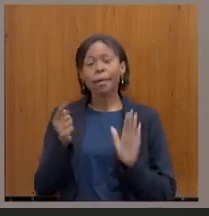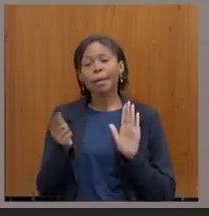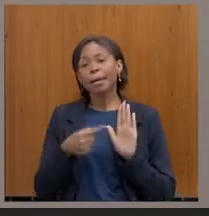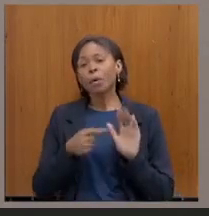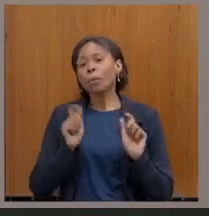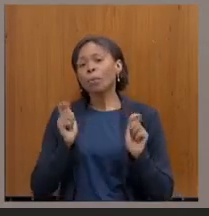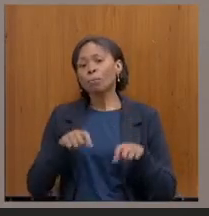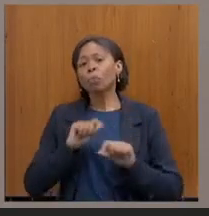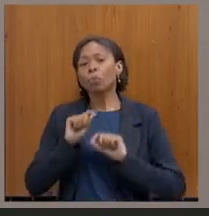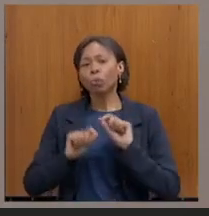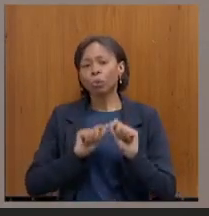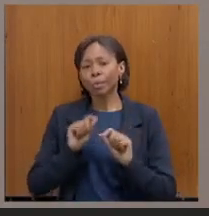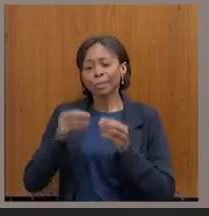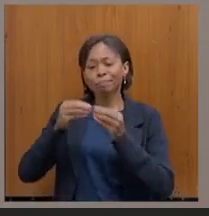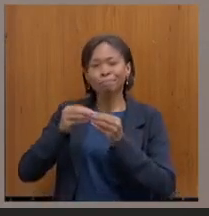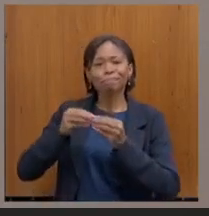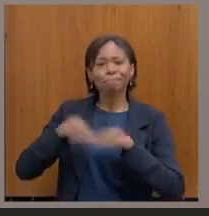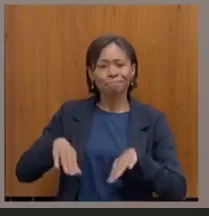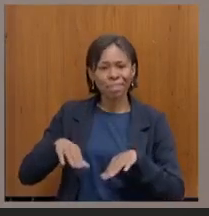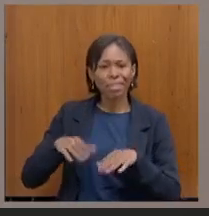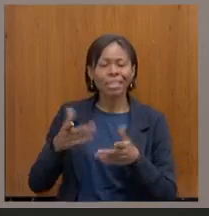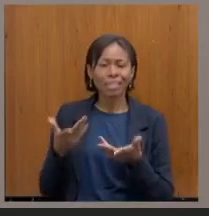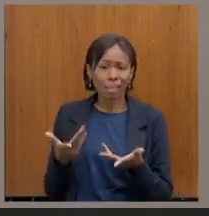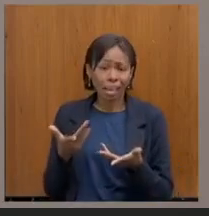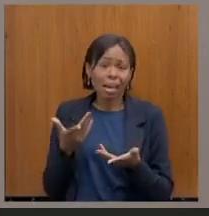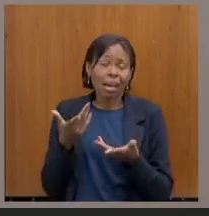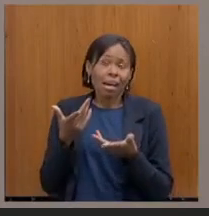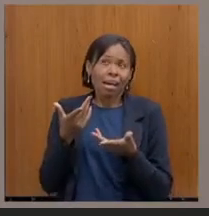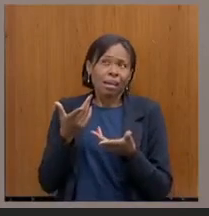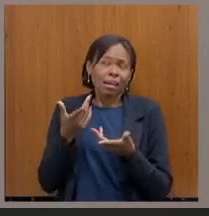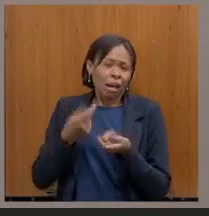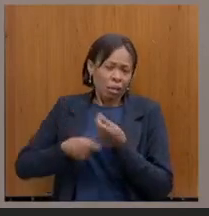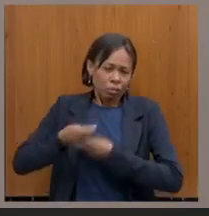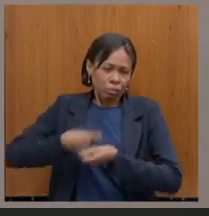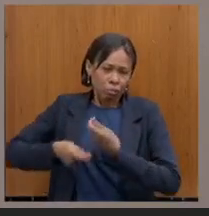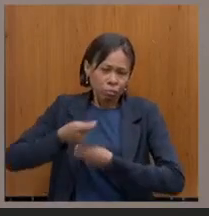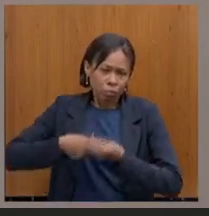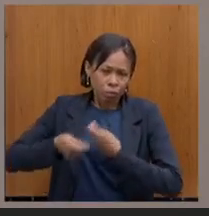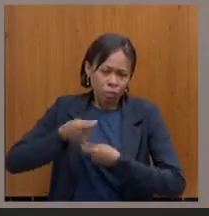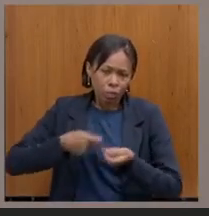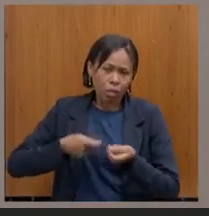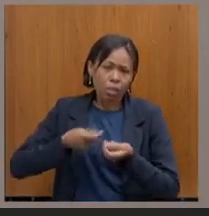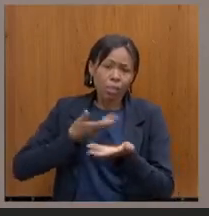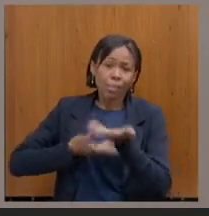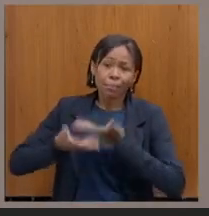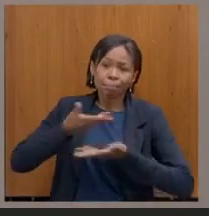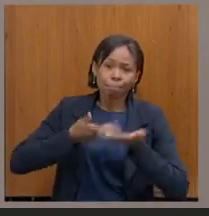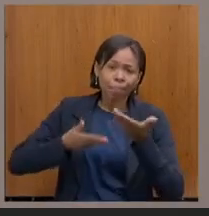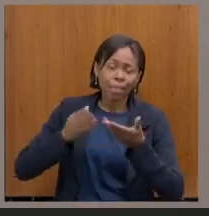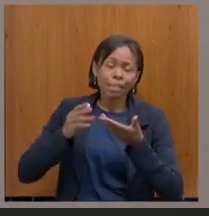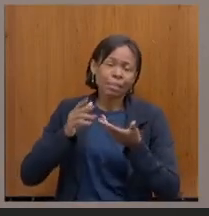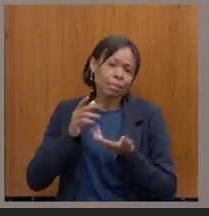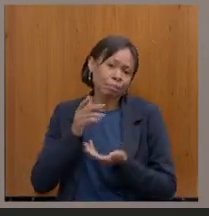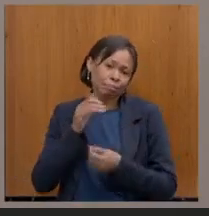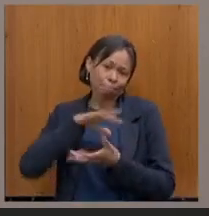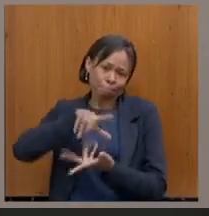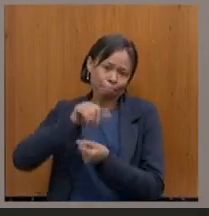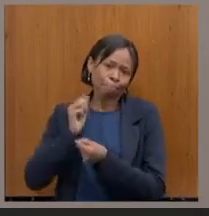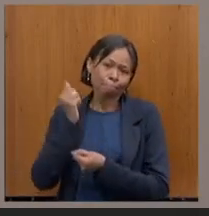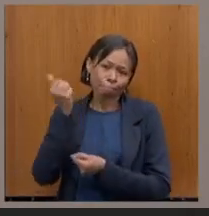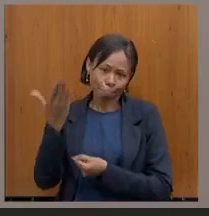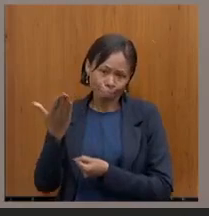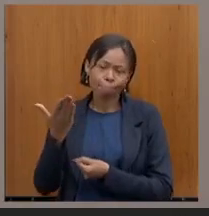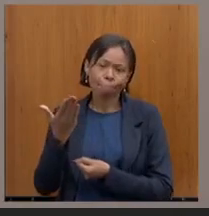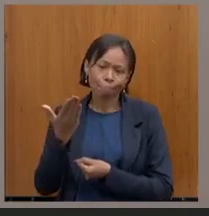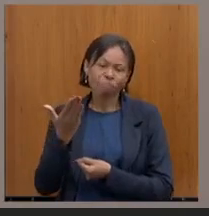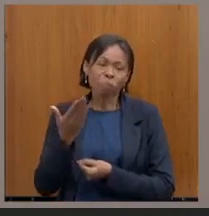ou pôr em risco a condução de negociações ou relações internacionais do país. Como é uma lei federal, leia-se aqui,